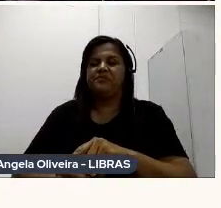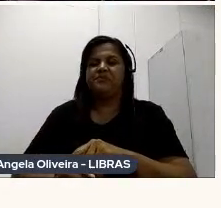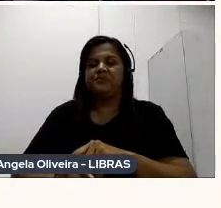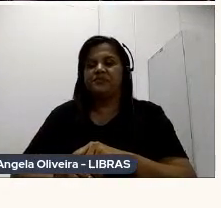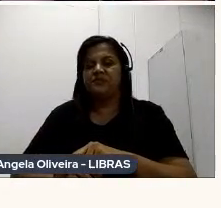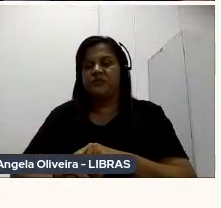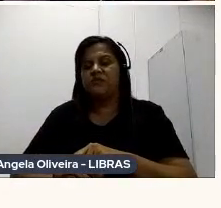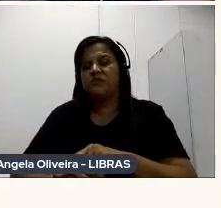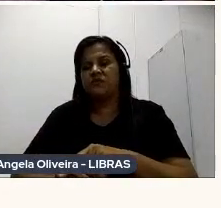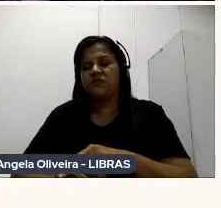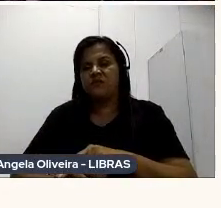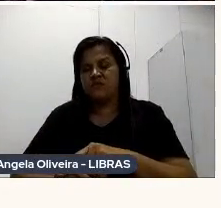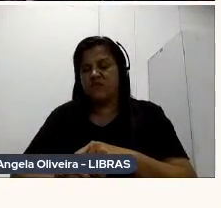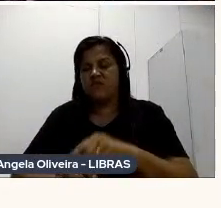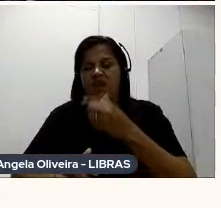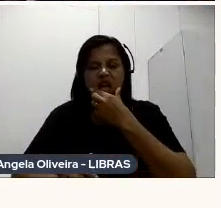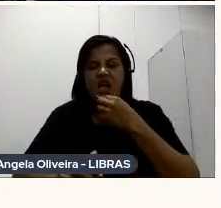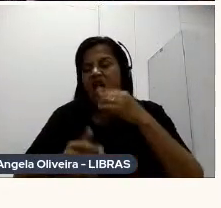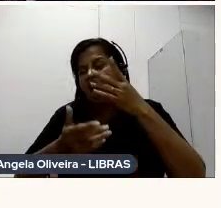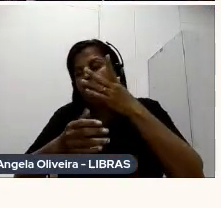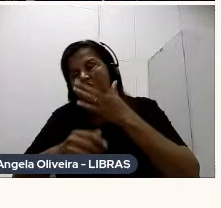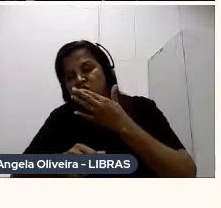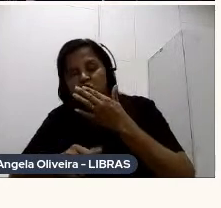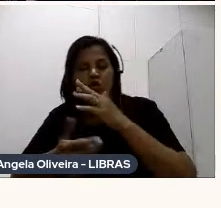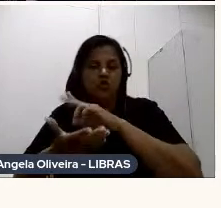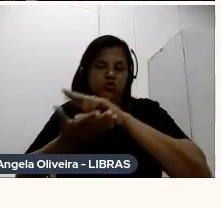As expressões As cores E tudo mais